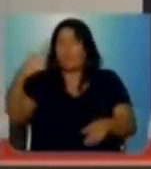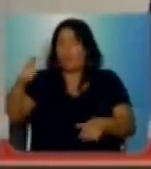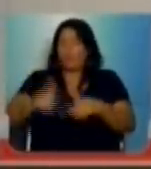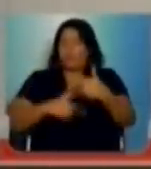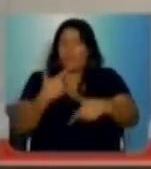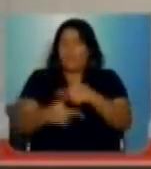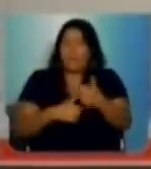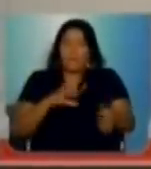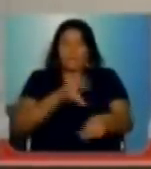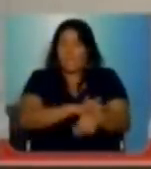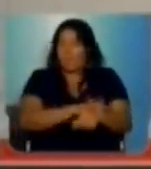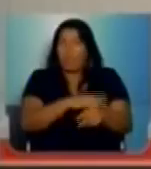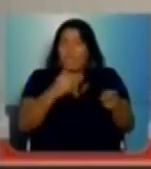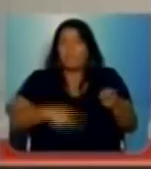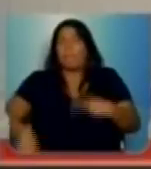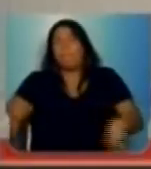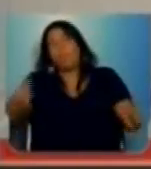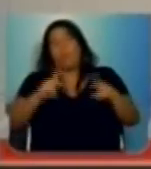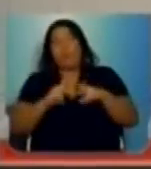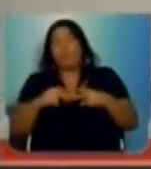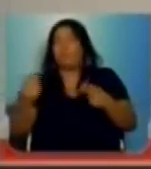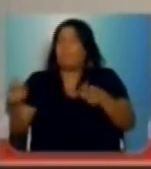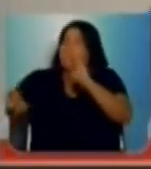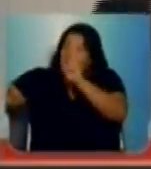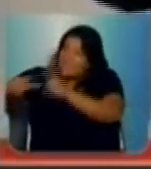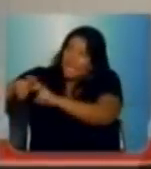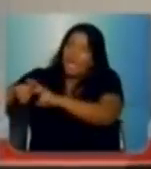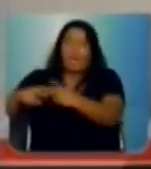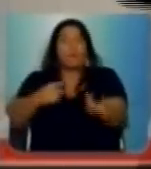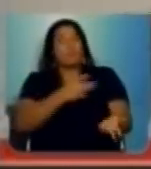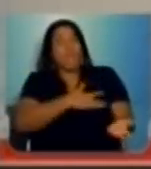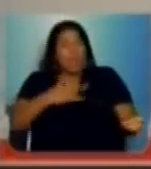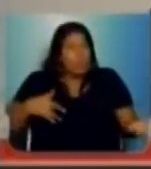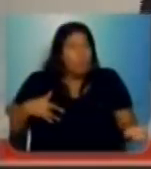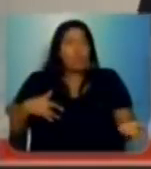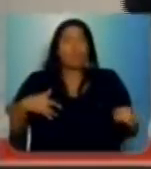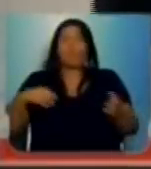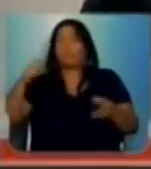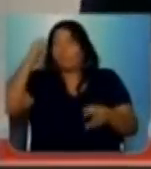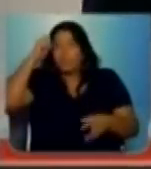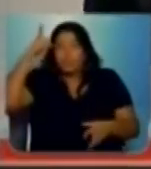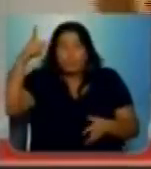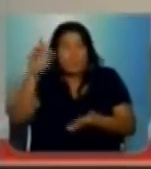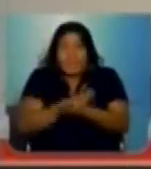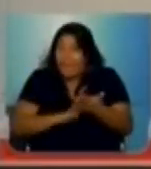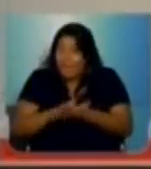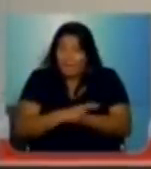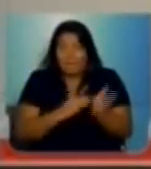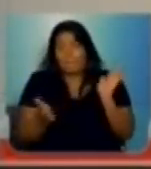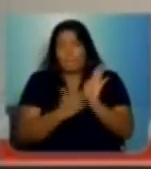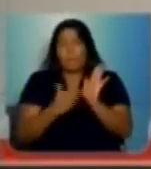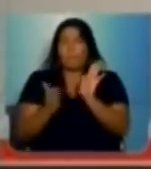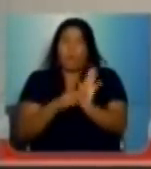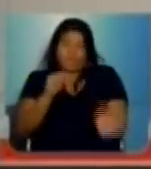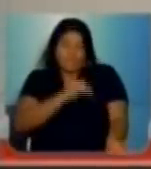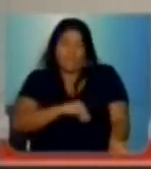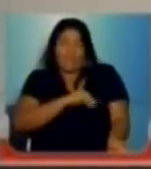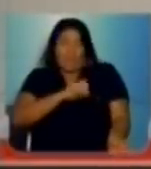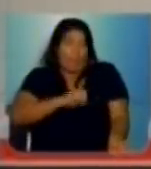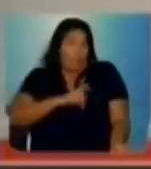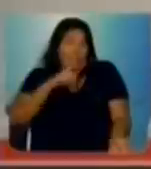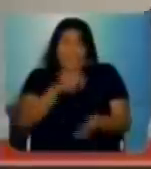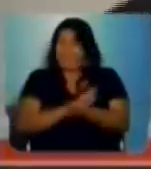sistema prisional, para os servidores da saúde, da Secretaria da Cultura. Não há proposta nenhuma de reajuste